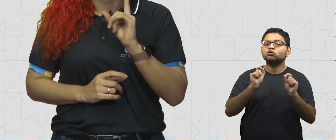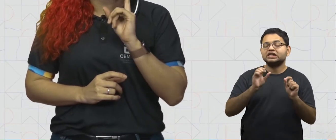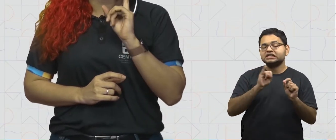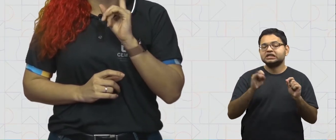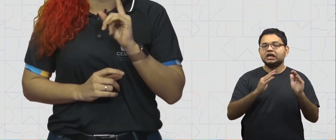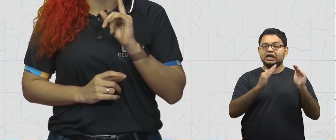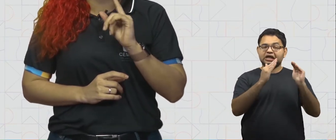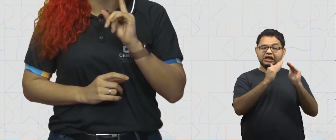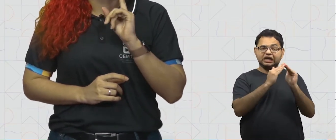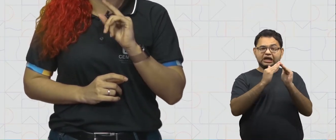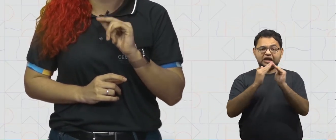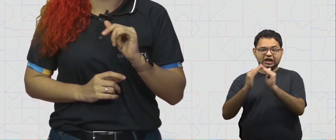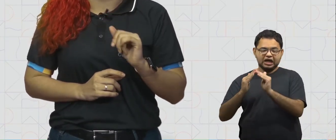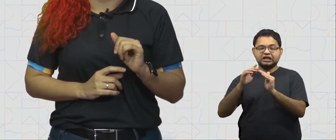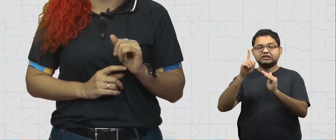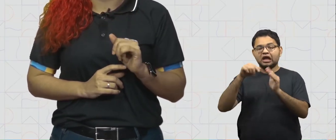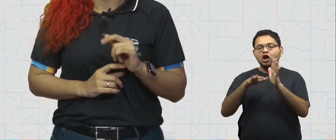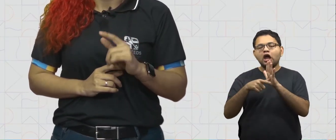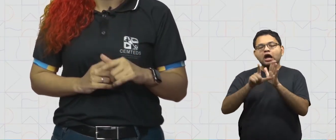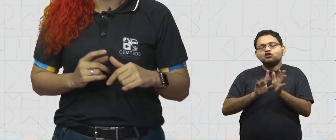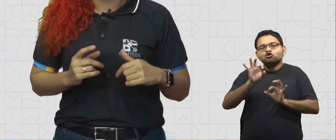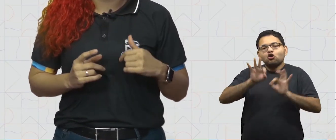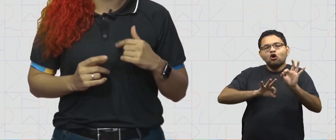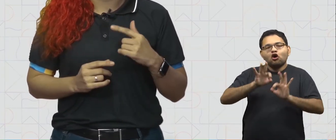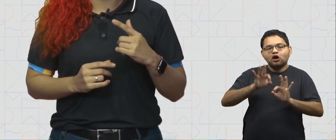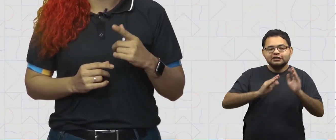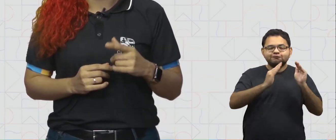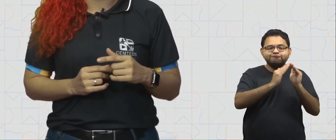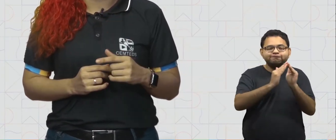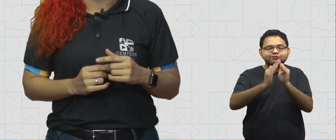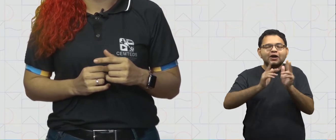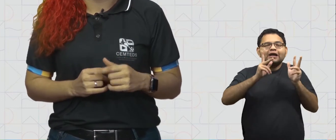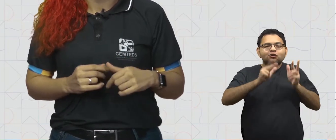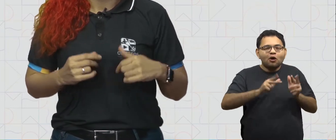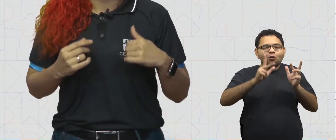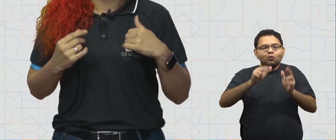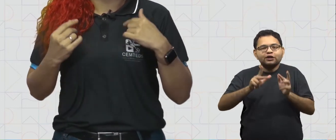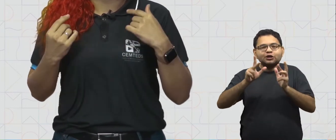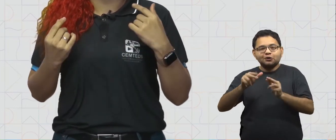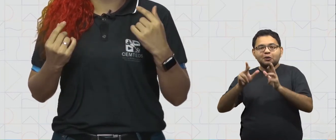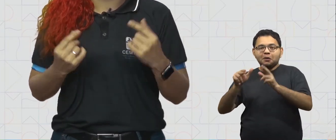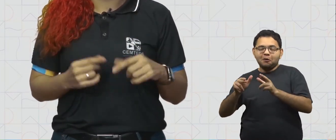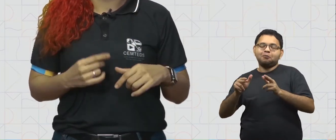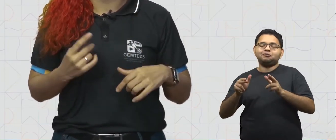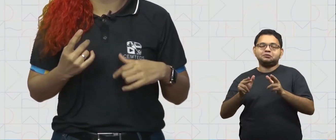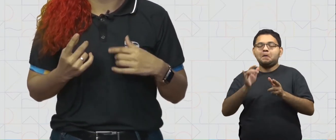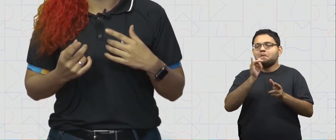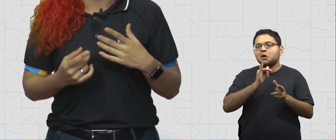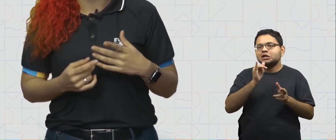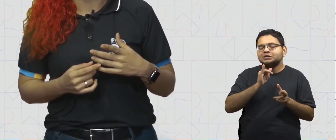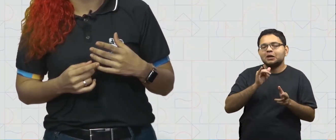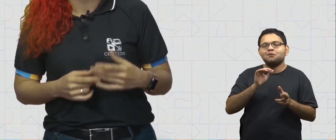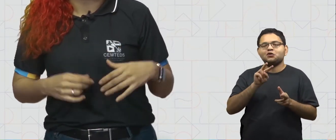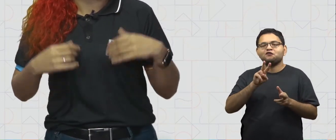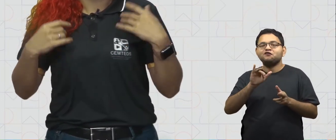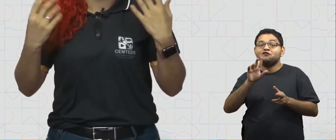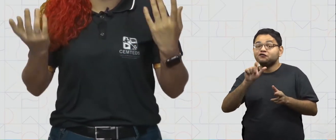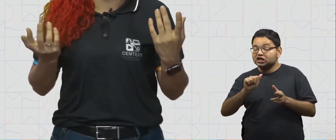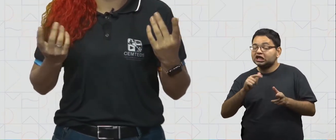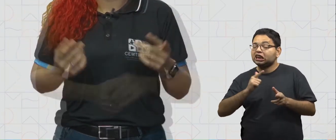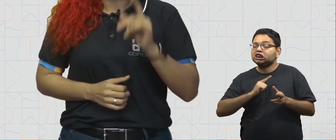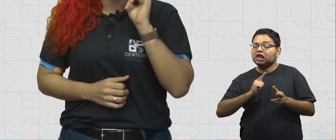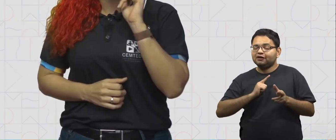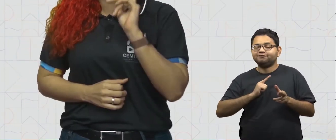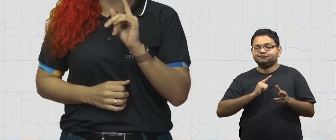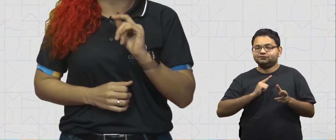sejam do tipo planejadas, todas da mesma forma, como em conjuntos residenciais ou